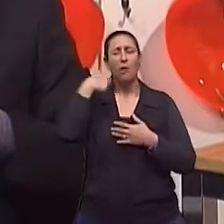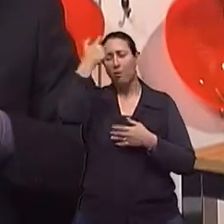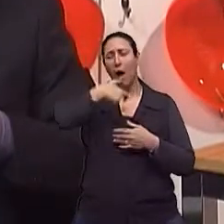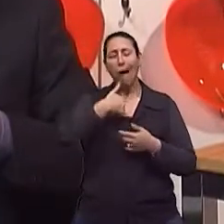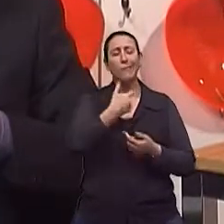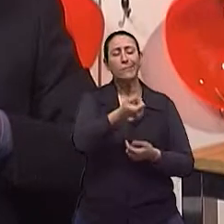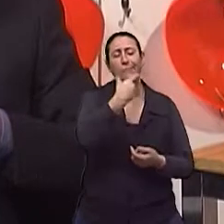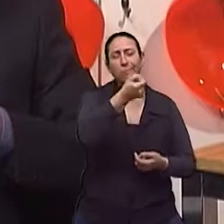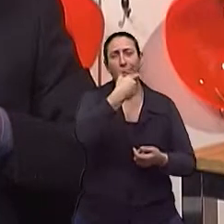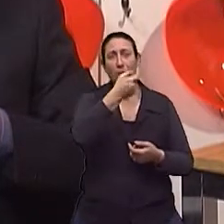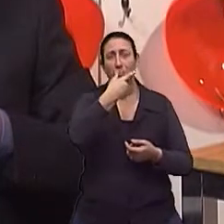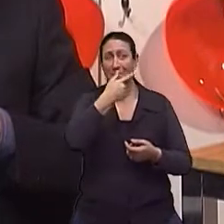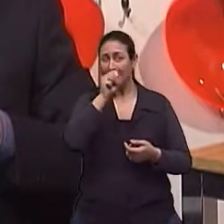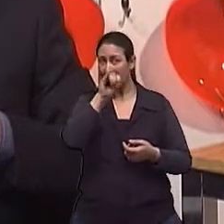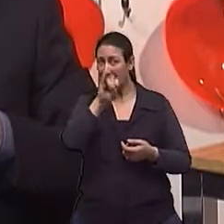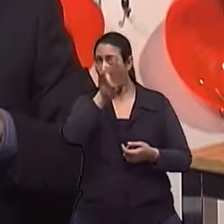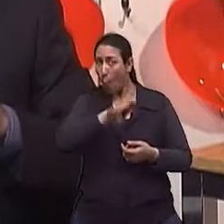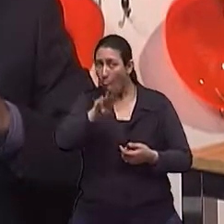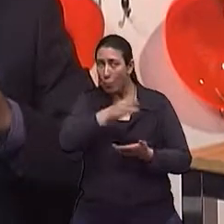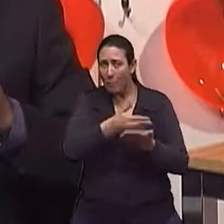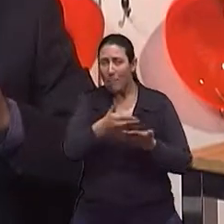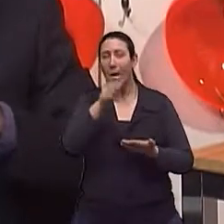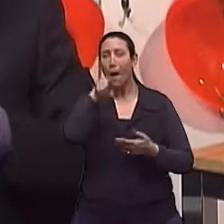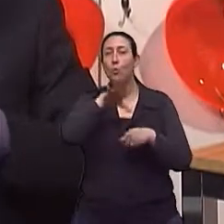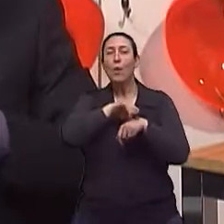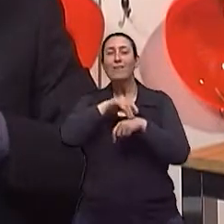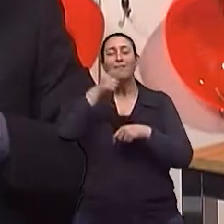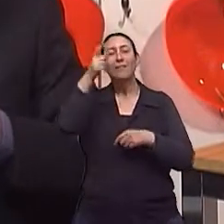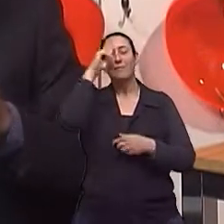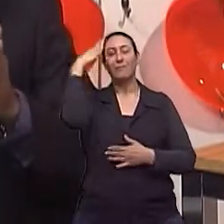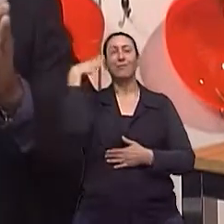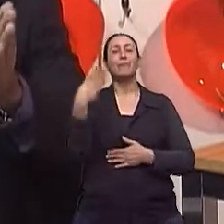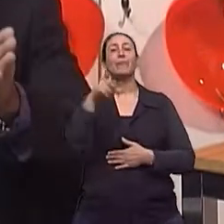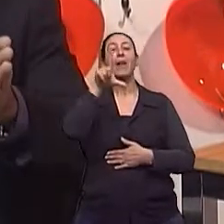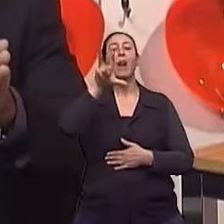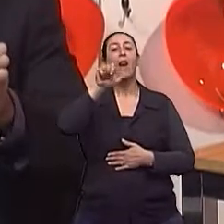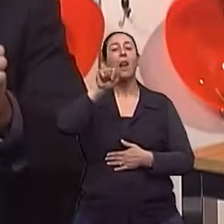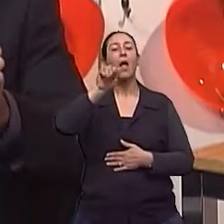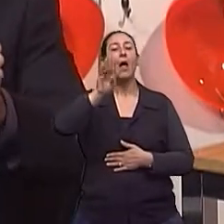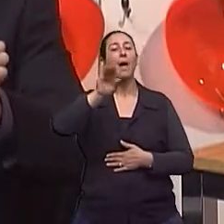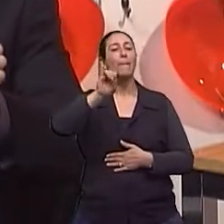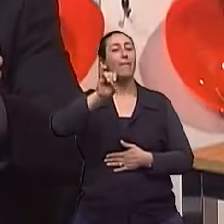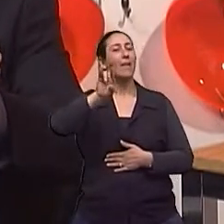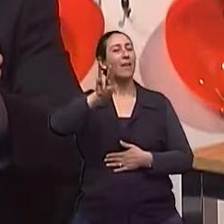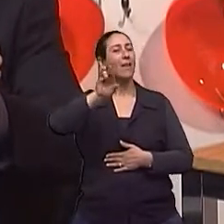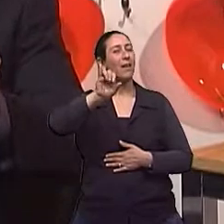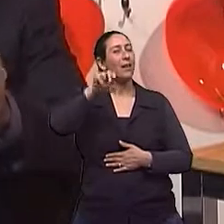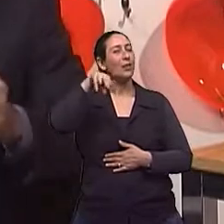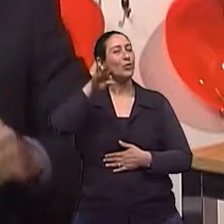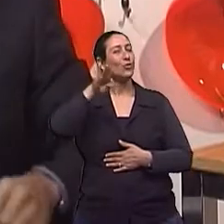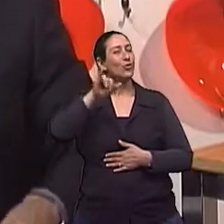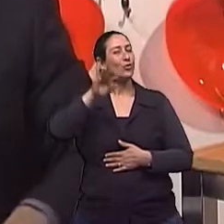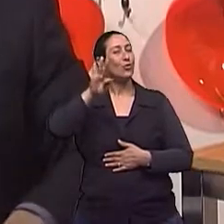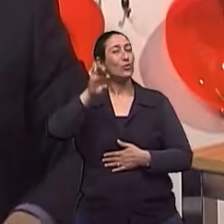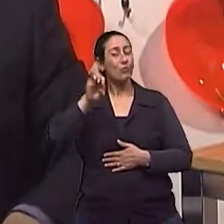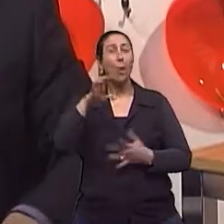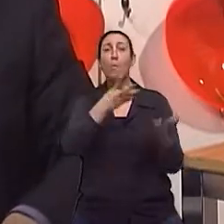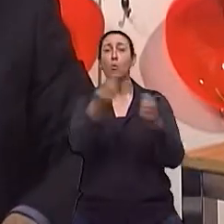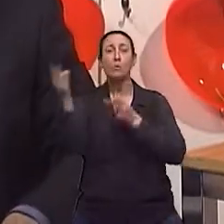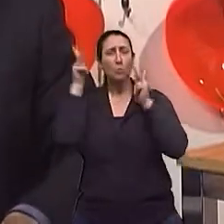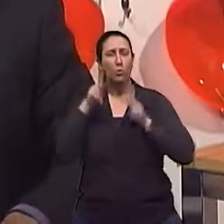medicamentos para labirintite. Eu conheci gente usando há 20 anos, sendo que se trata a crise de labirintite por um período muito curto. E outra,